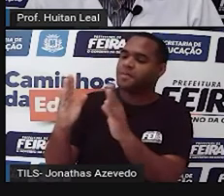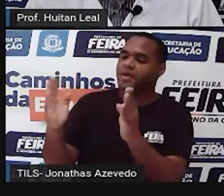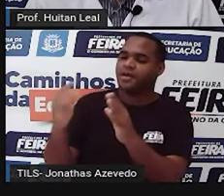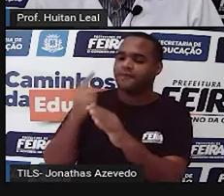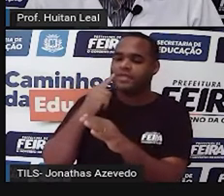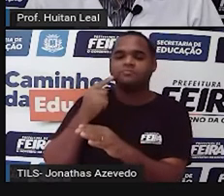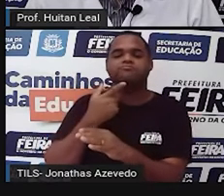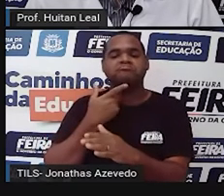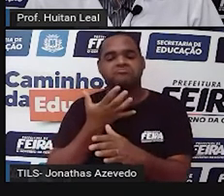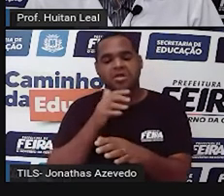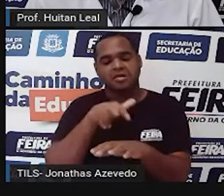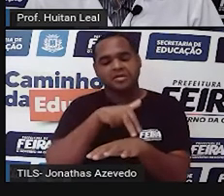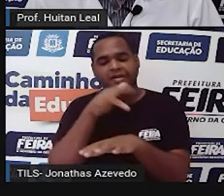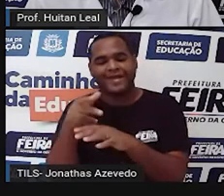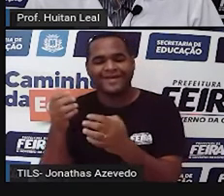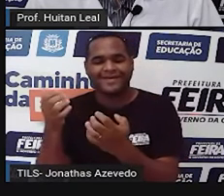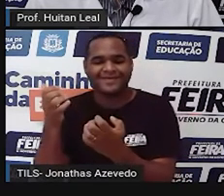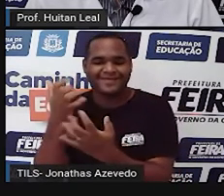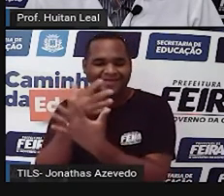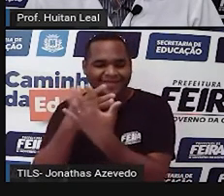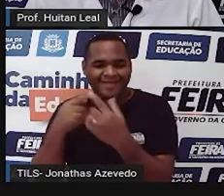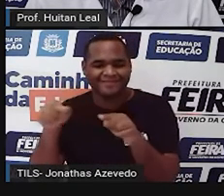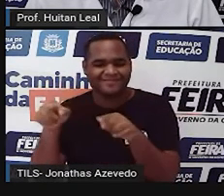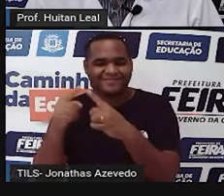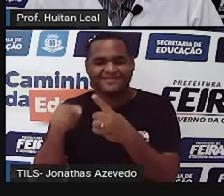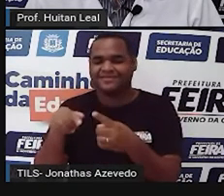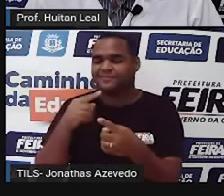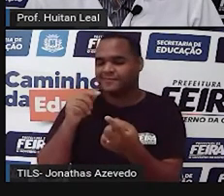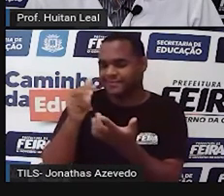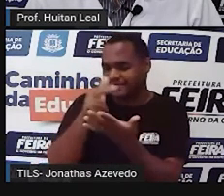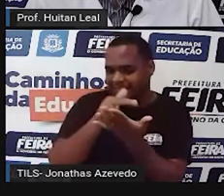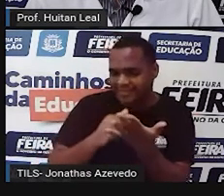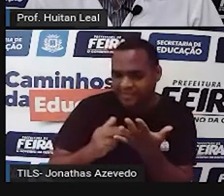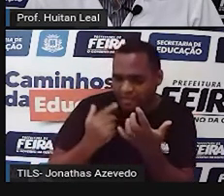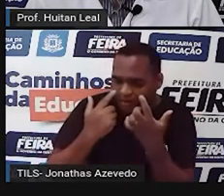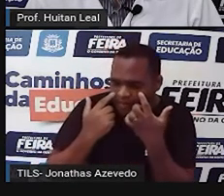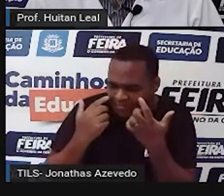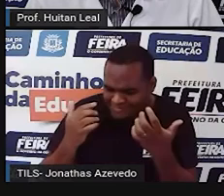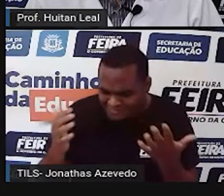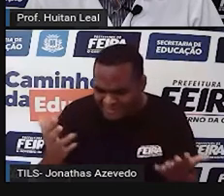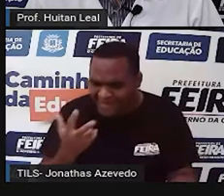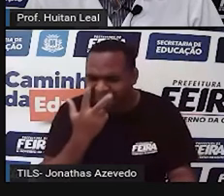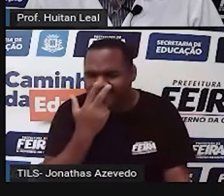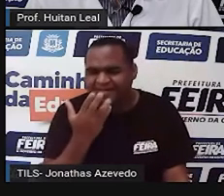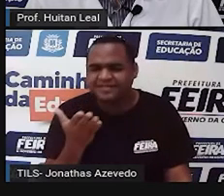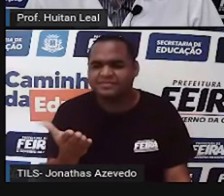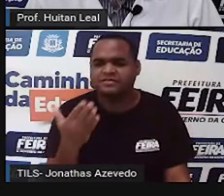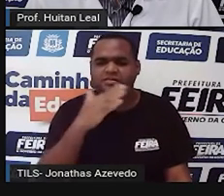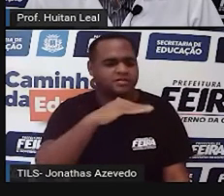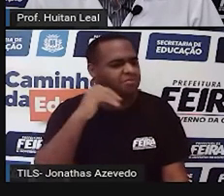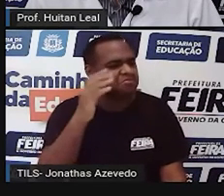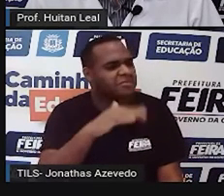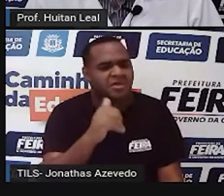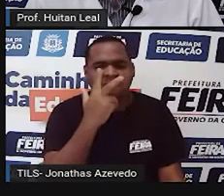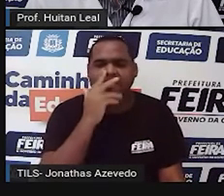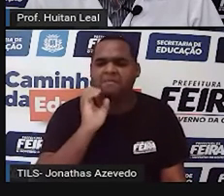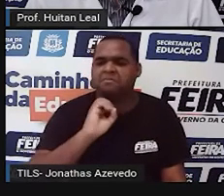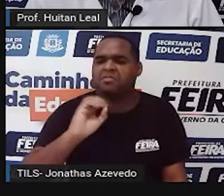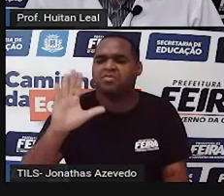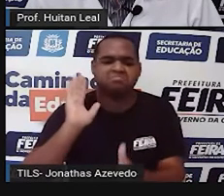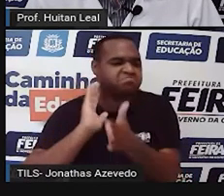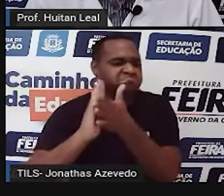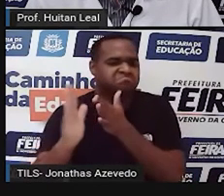para dentro. Cantando do lado de fora, desenhando com os olhos. Quando o chamavam, fugia correndo,